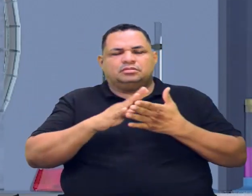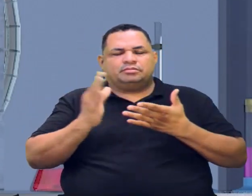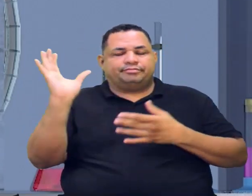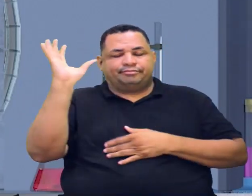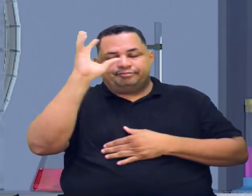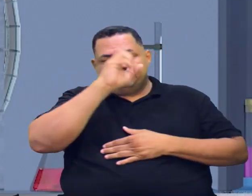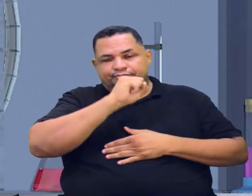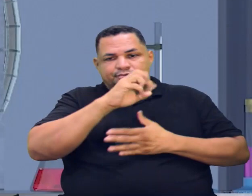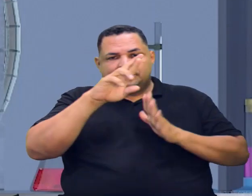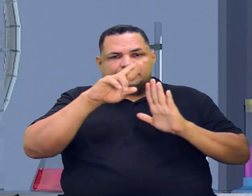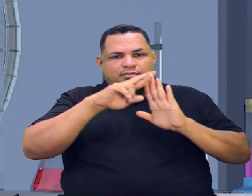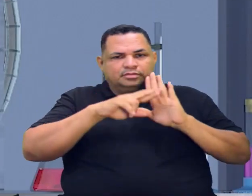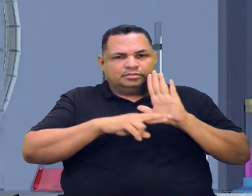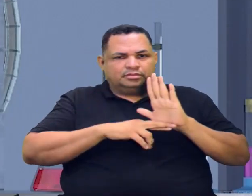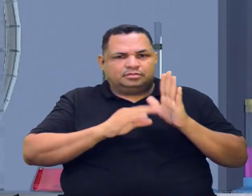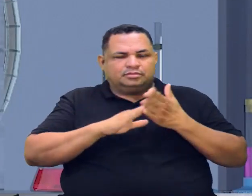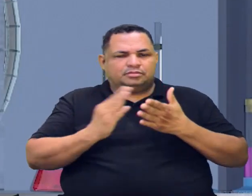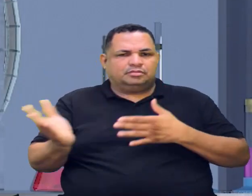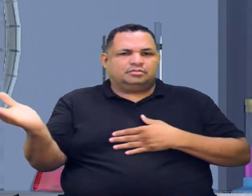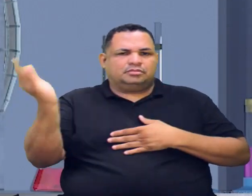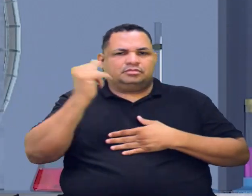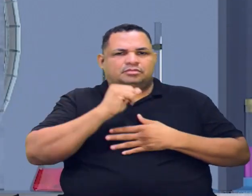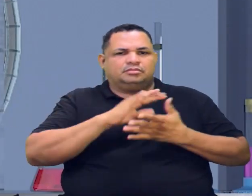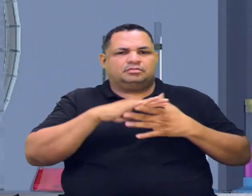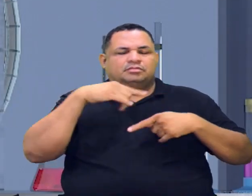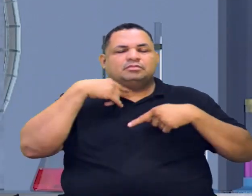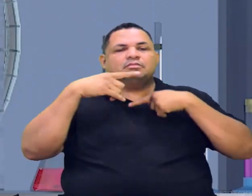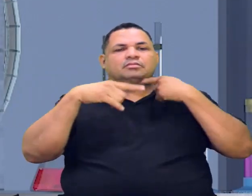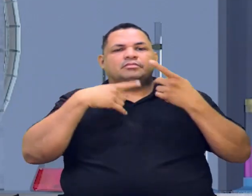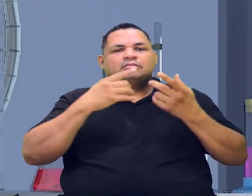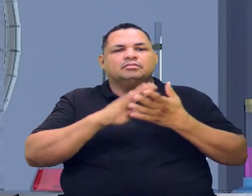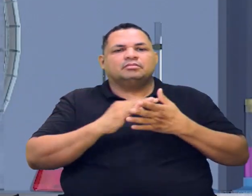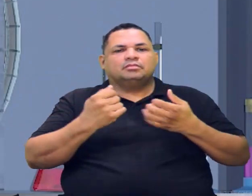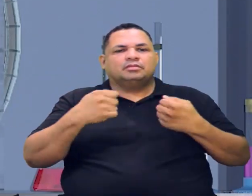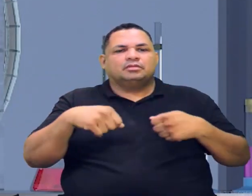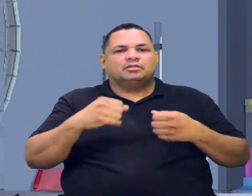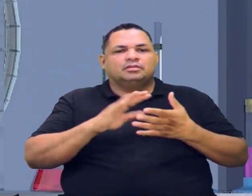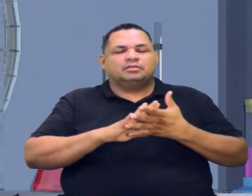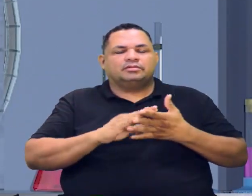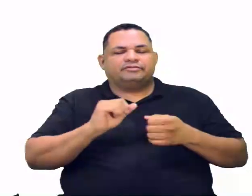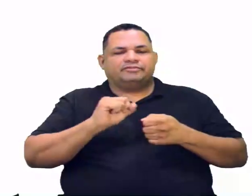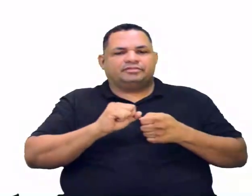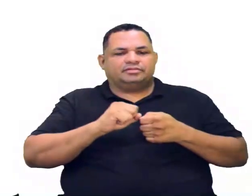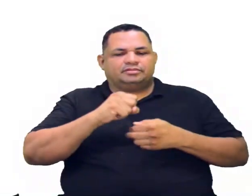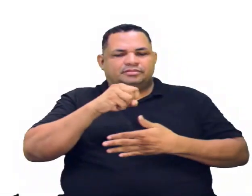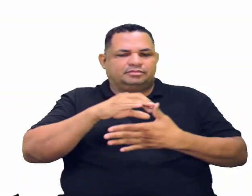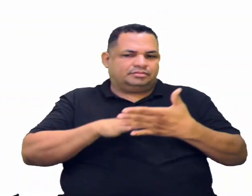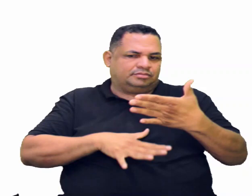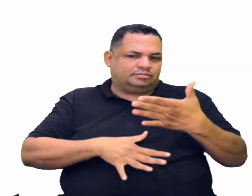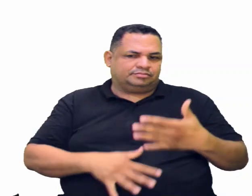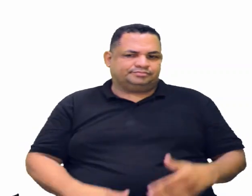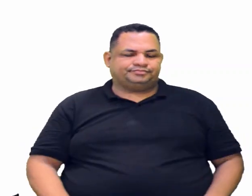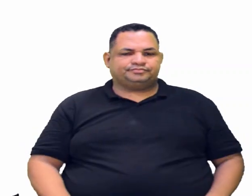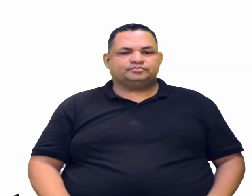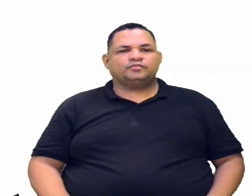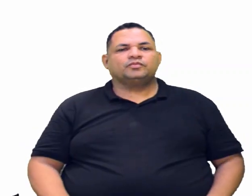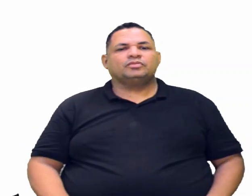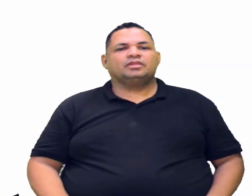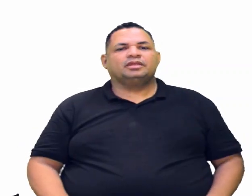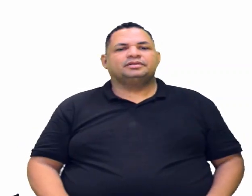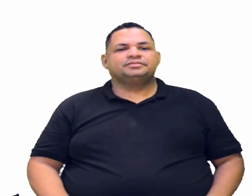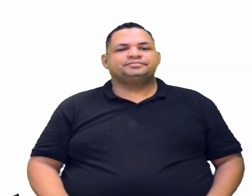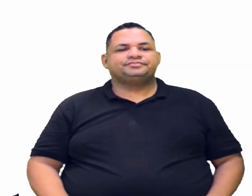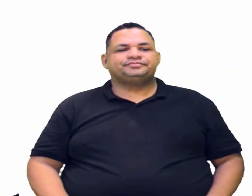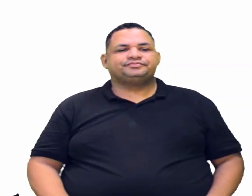ótimo. Se não, vamos lá com a gente no Tirando Dúvidas para a gente poder resolver essas questões da atividade de hoje.